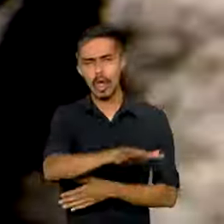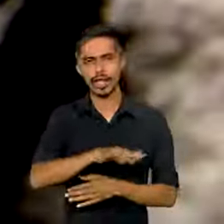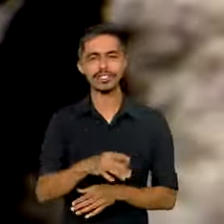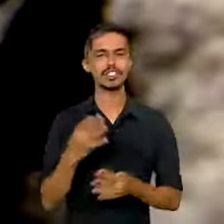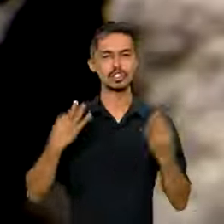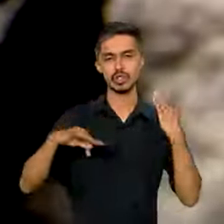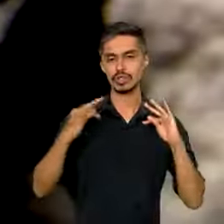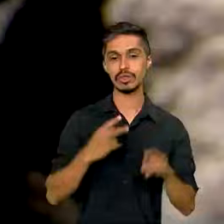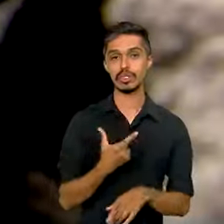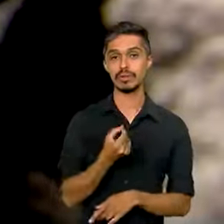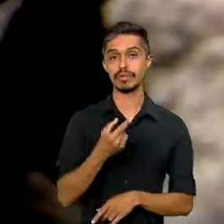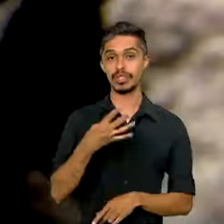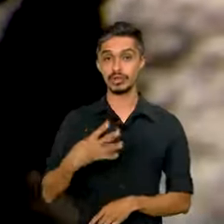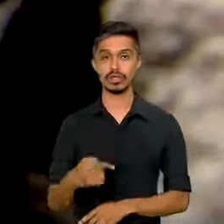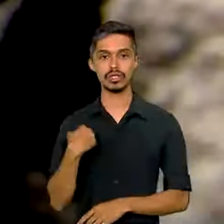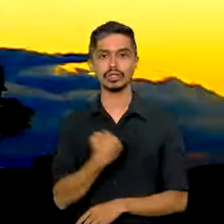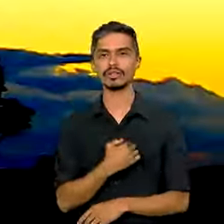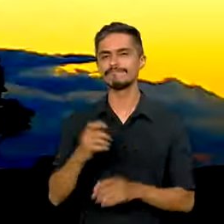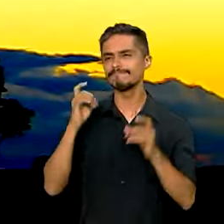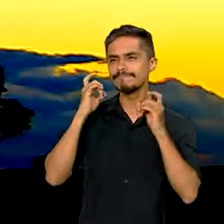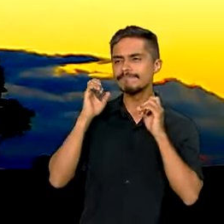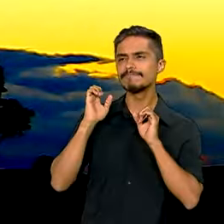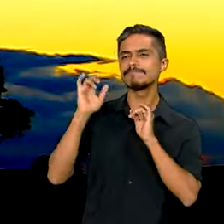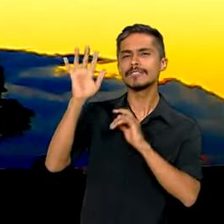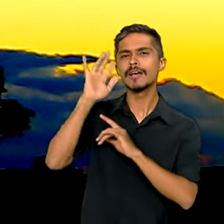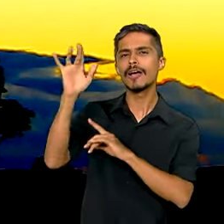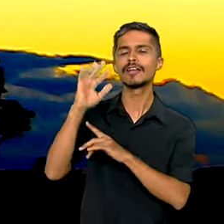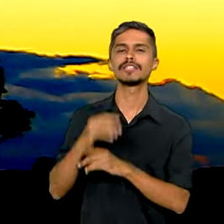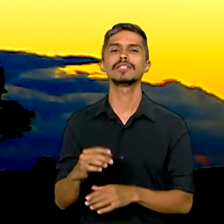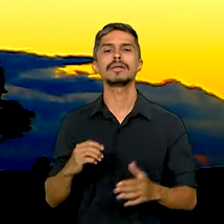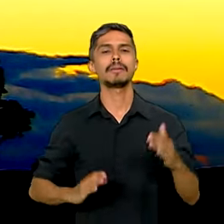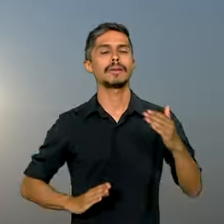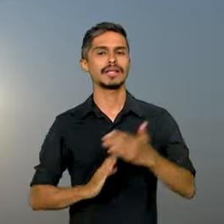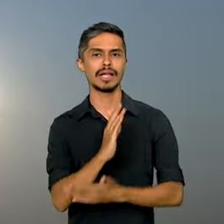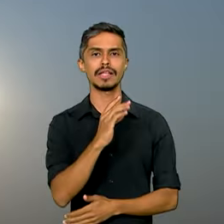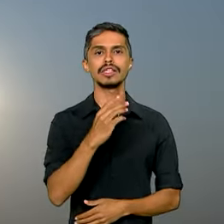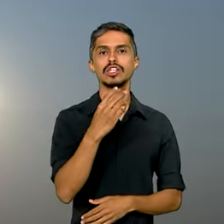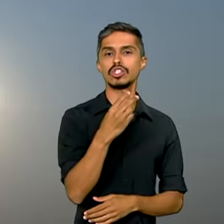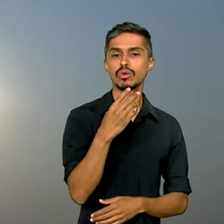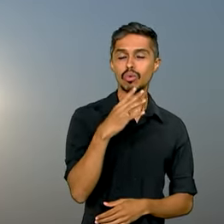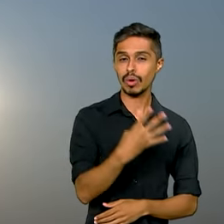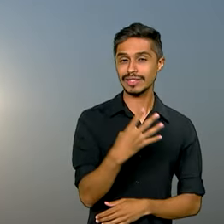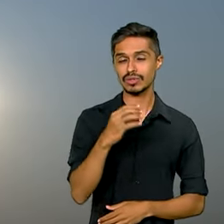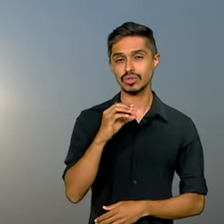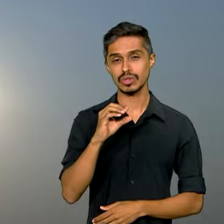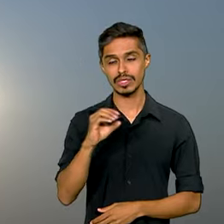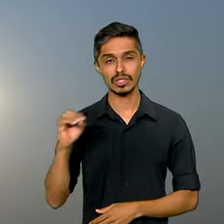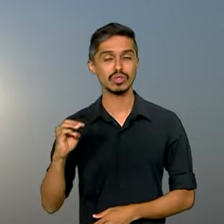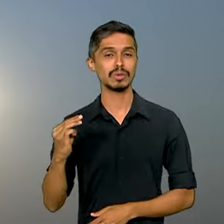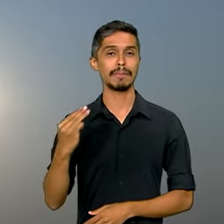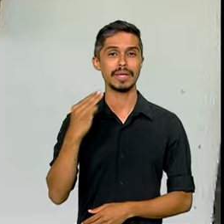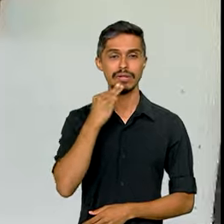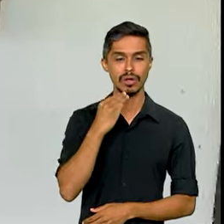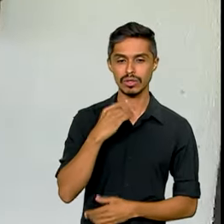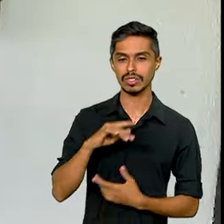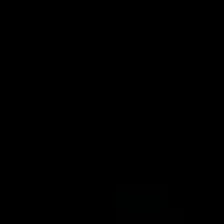turismo. 2024, planejamos superar a marca de 7 milhões, batendo o recorde histórico de turistas estrangeiros no nosso país.